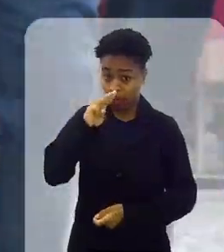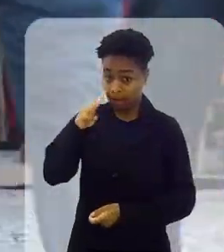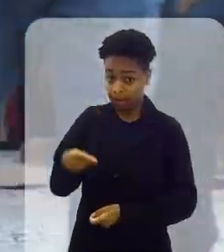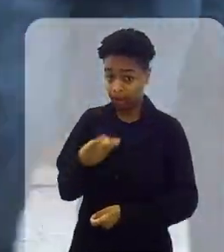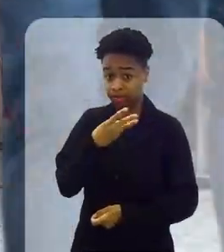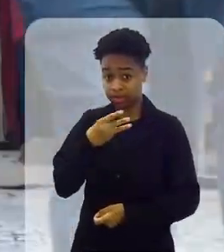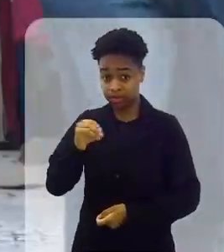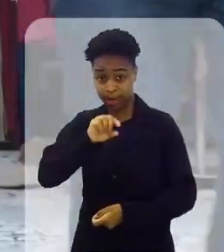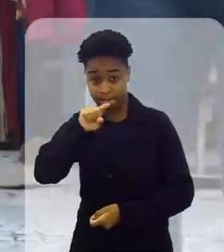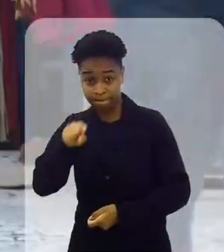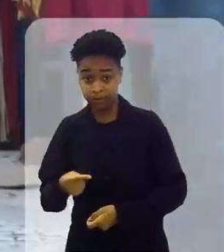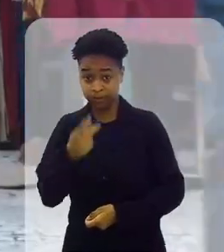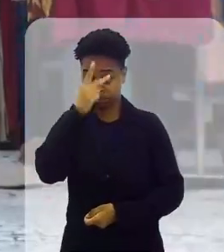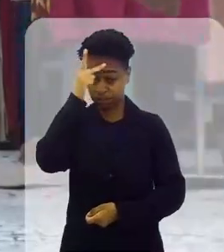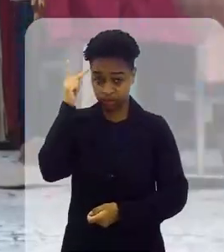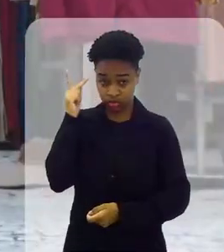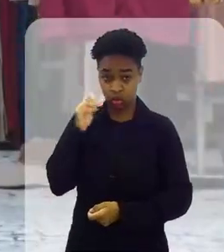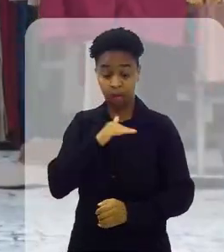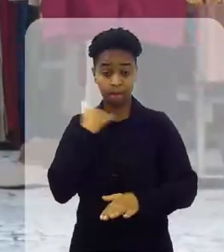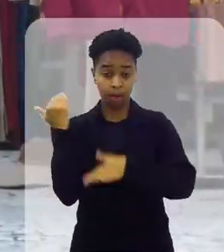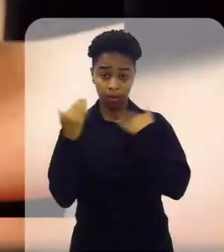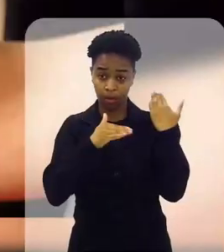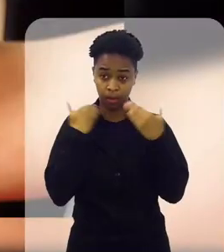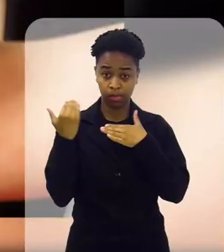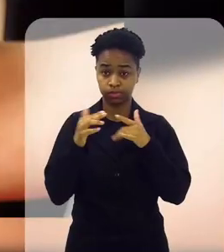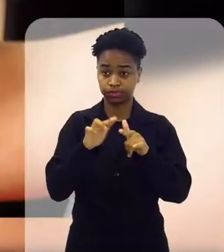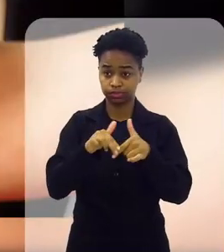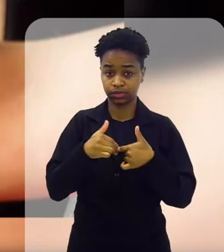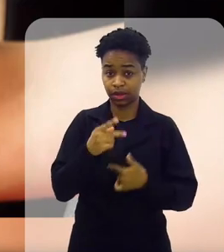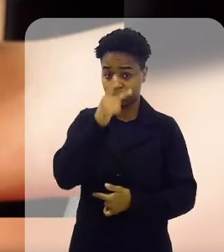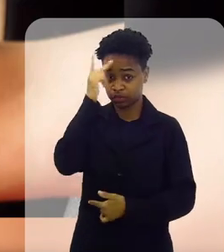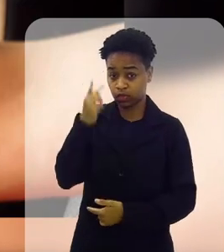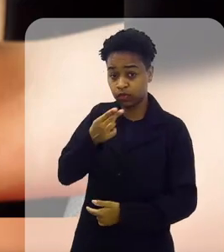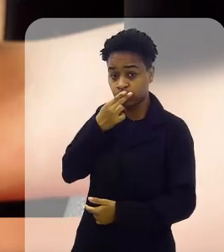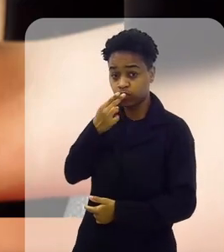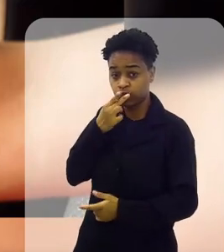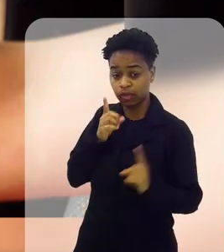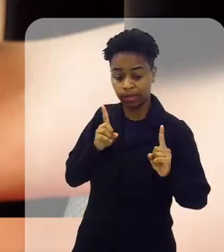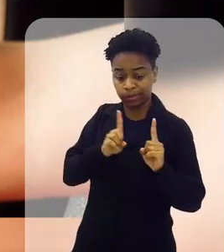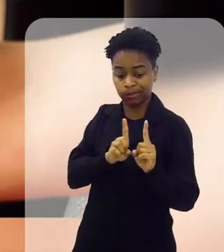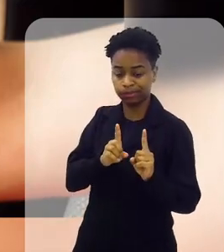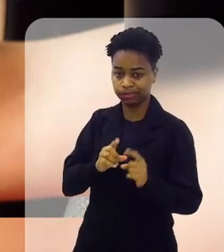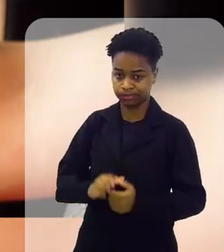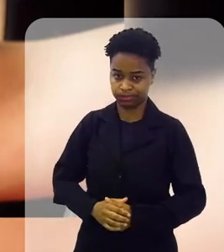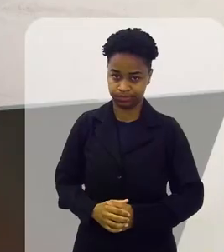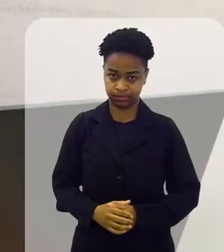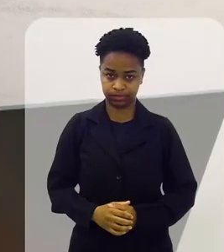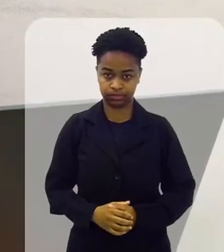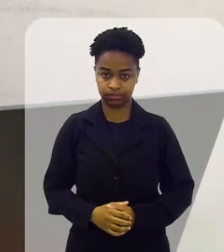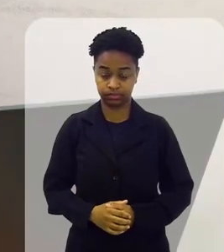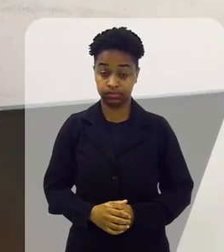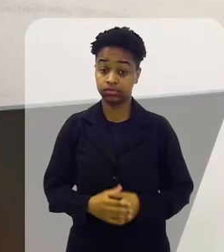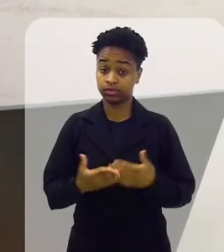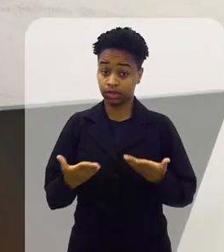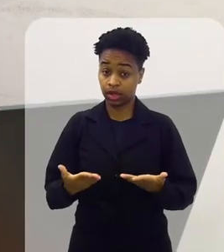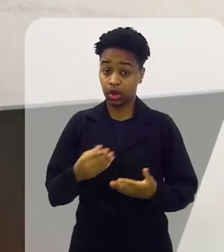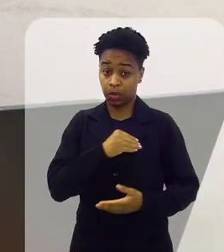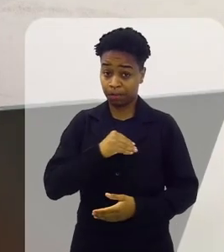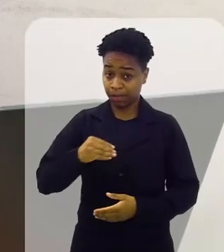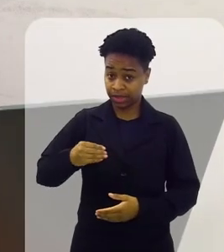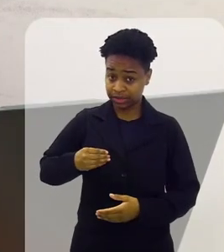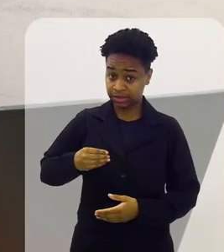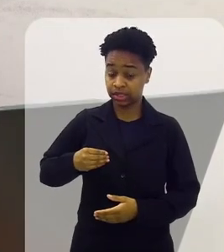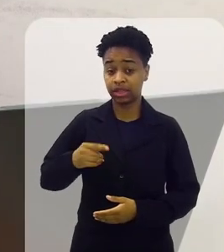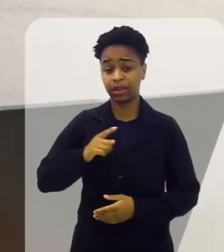e 300 mil fumantes passivos morrem em decorrência da fumaça inalada ao longo da vida. Esses pacientes, eles